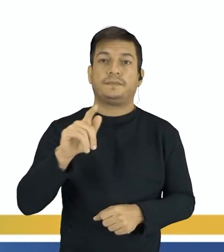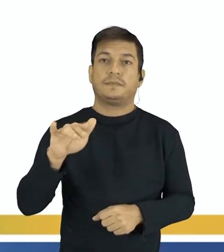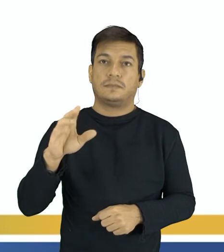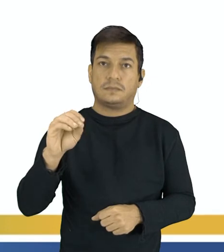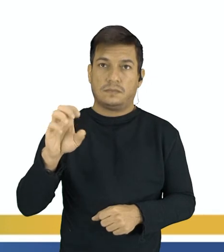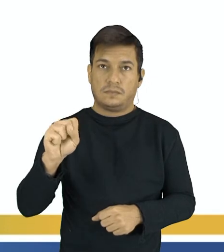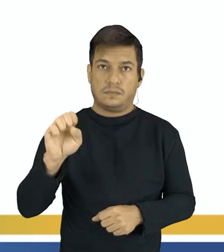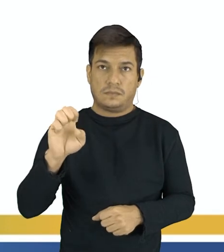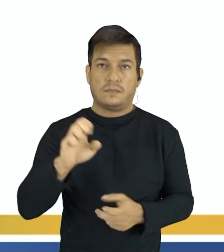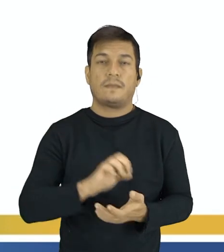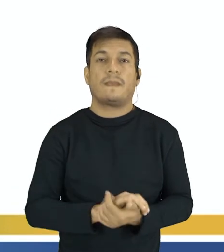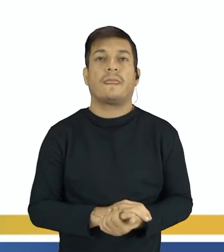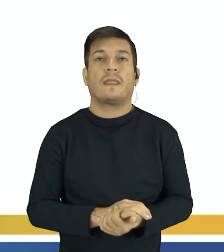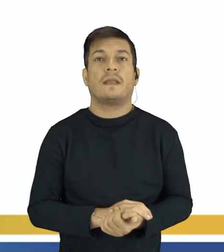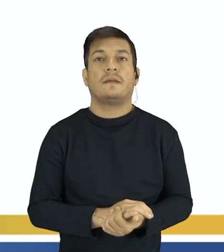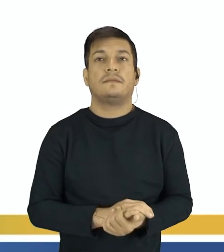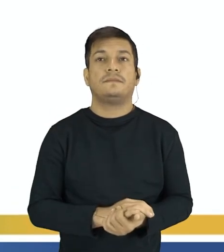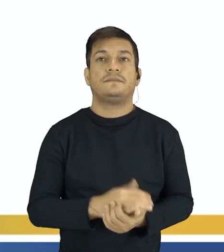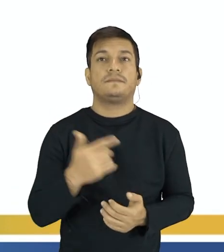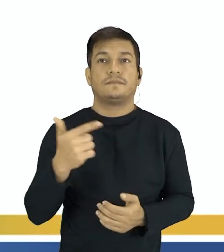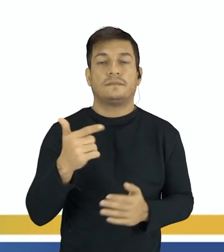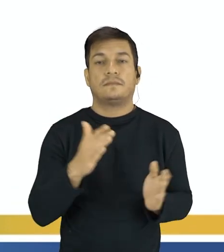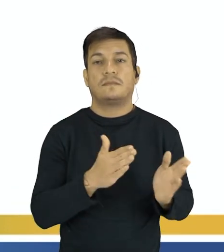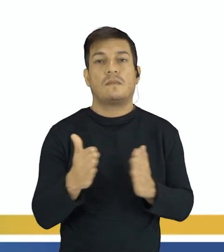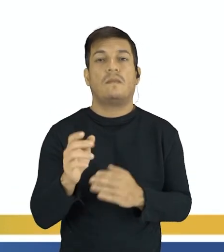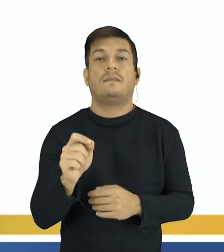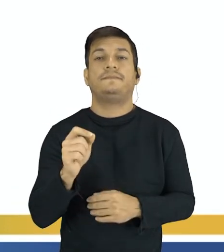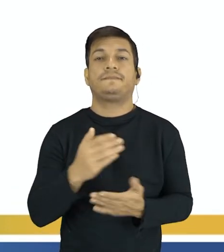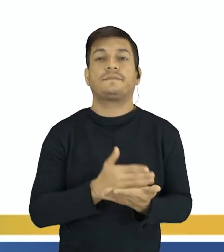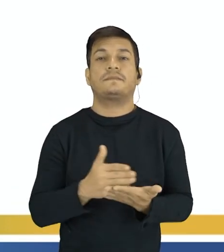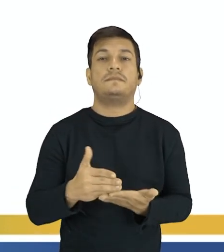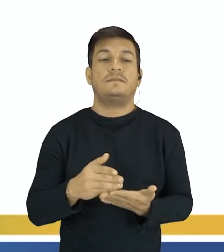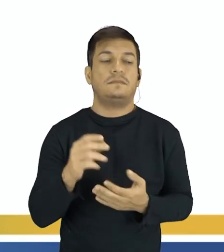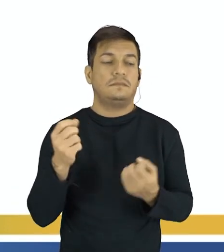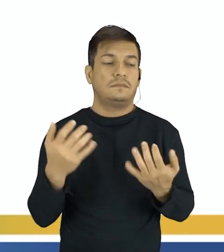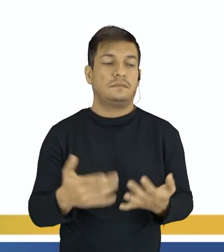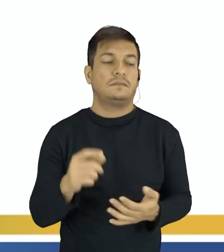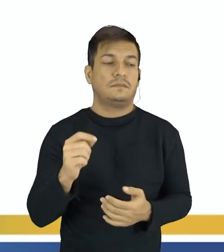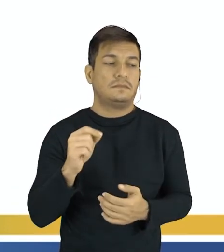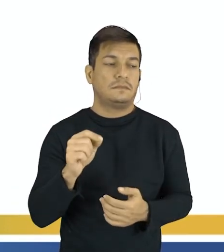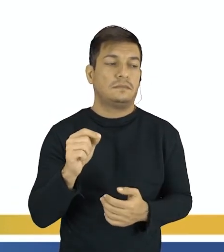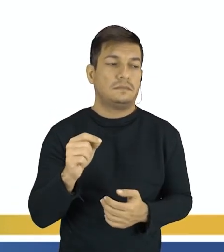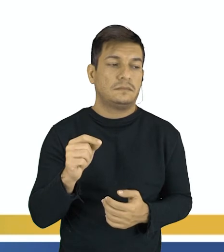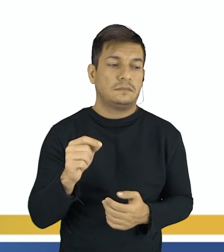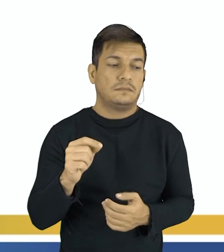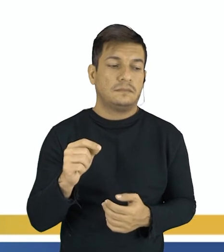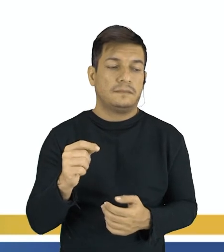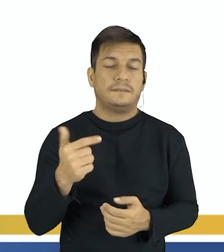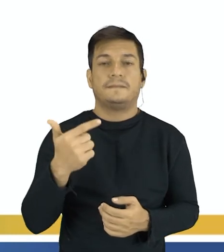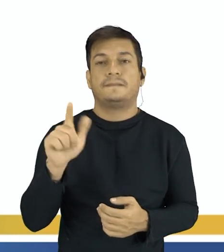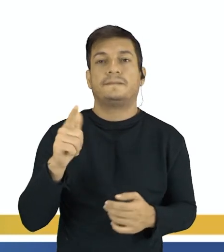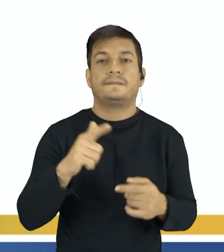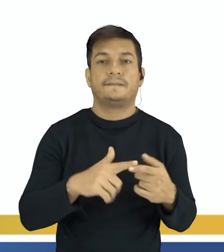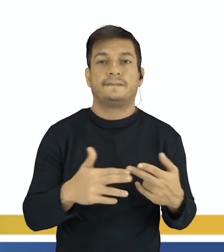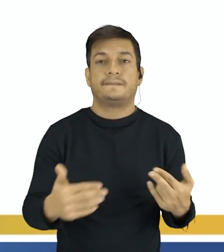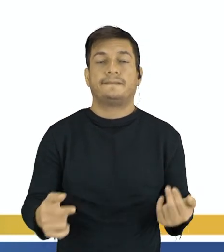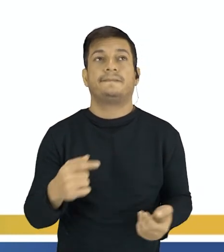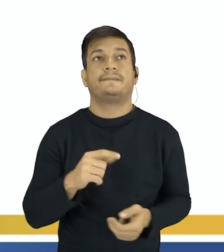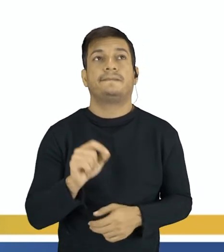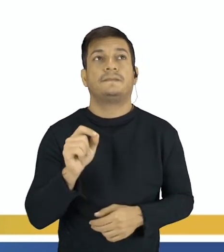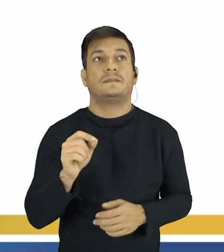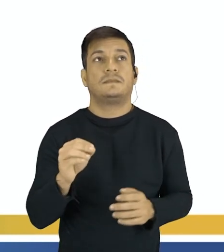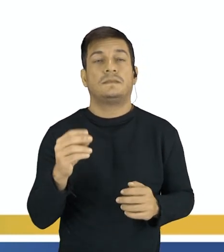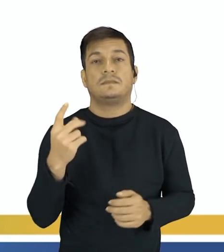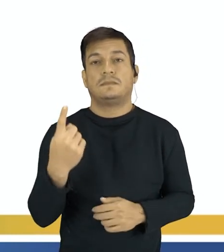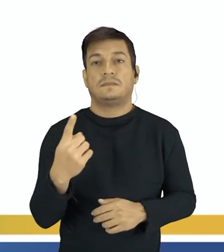no coeficiente. Segundo passo, a gente vai começar a determinar o coeficiente das outras substâncias. A gente